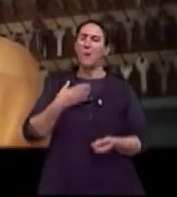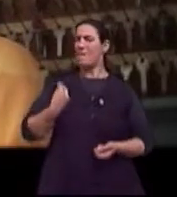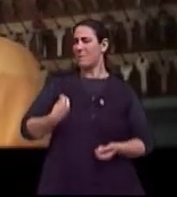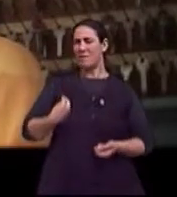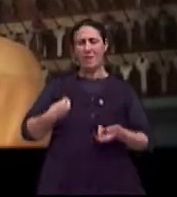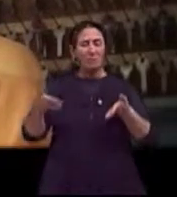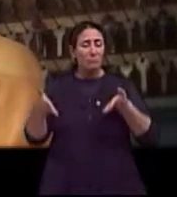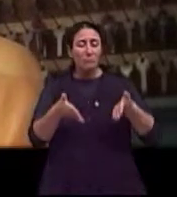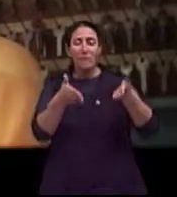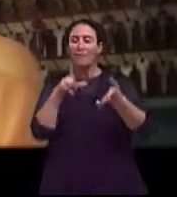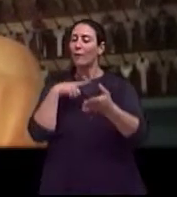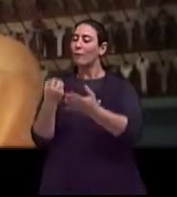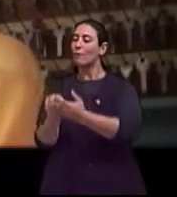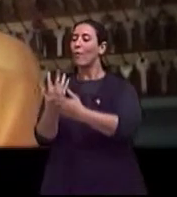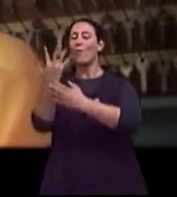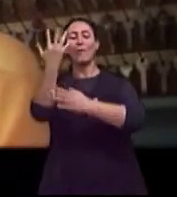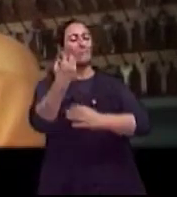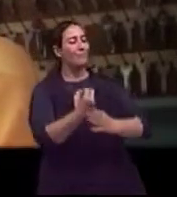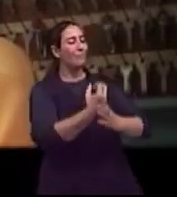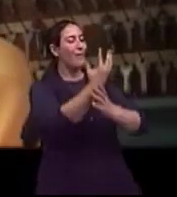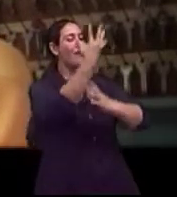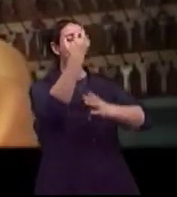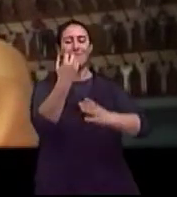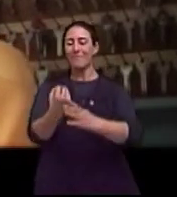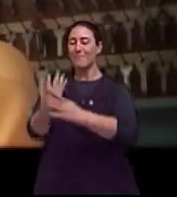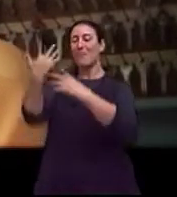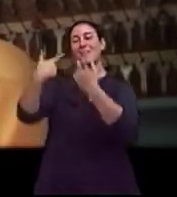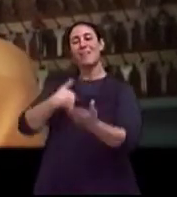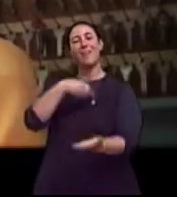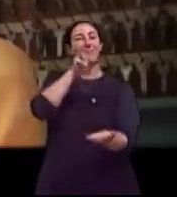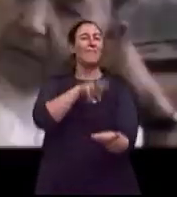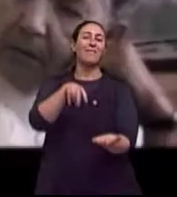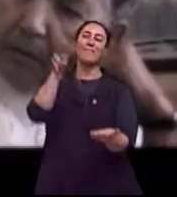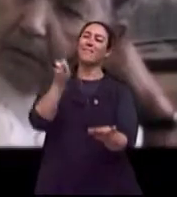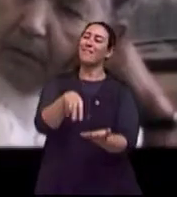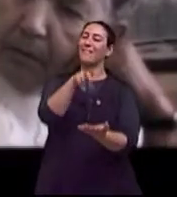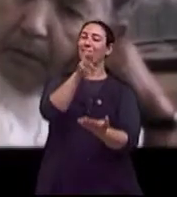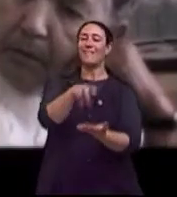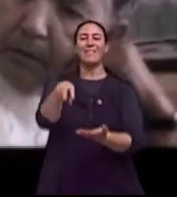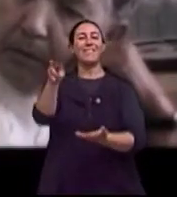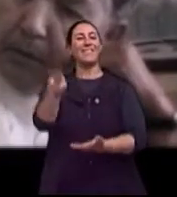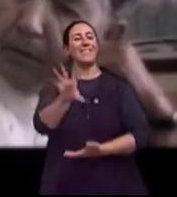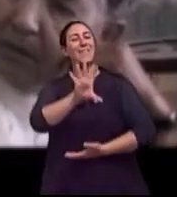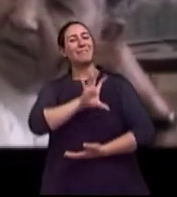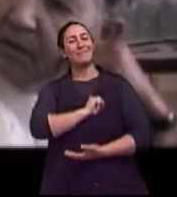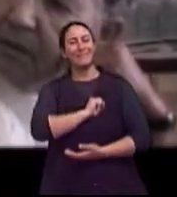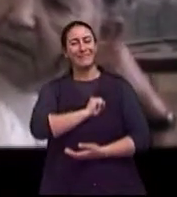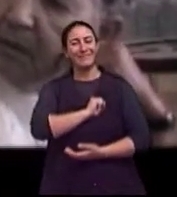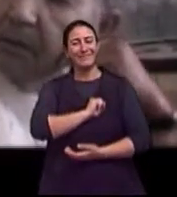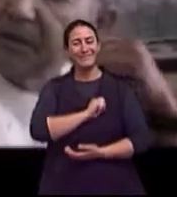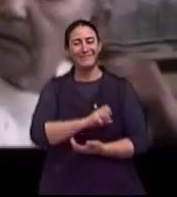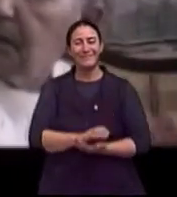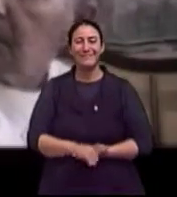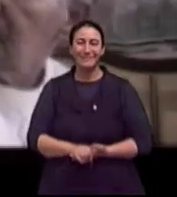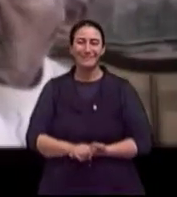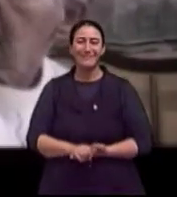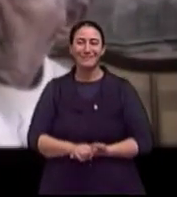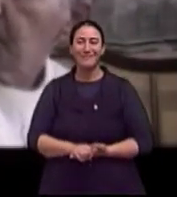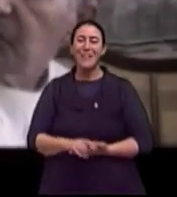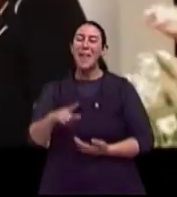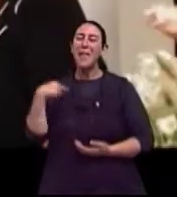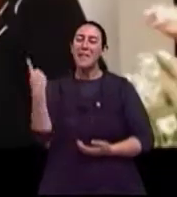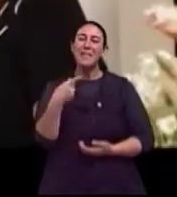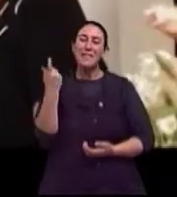flor. Por isso eu vou bersejando e cantando meus versos de amor. Não, acredito que essa ideia dura pouco, né?